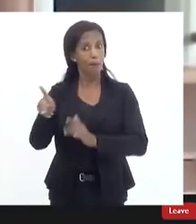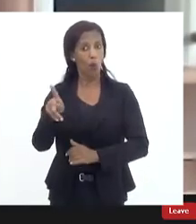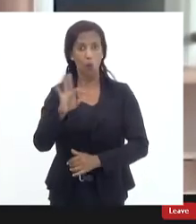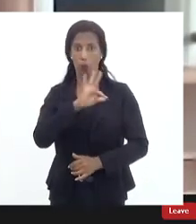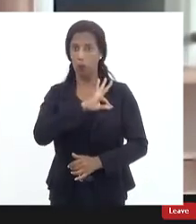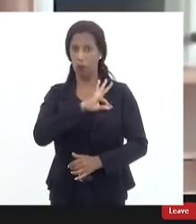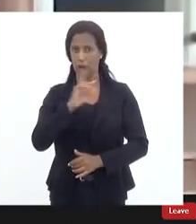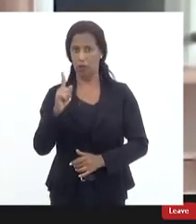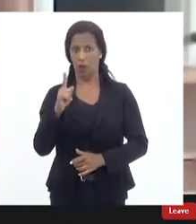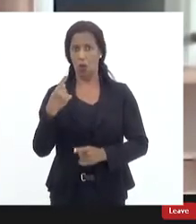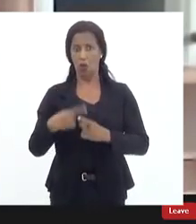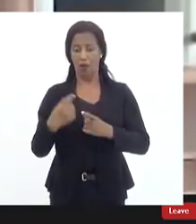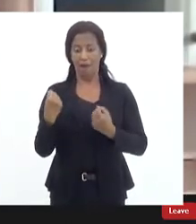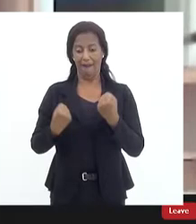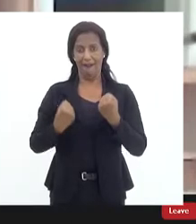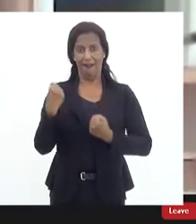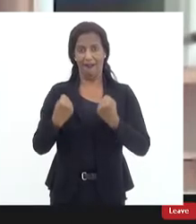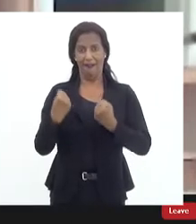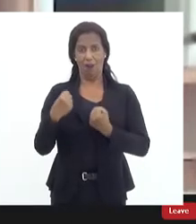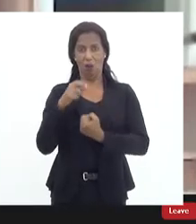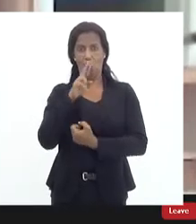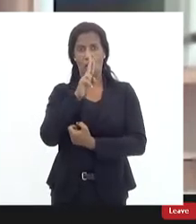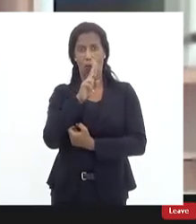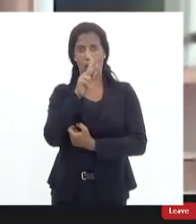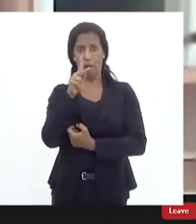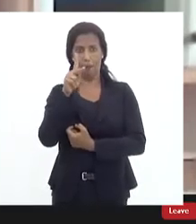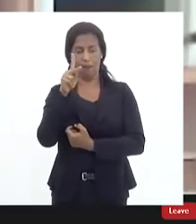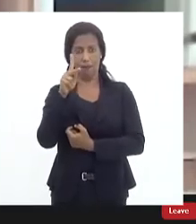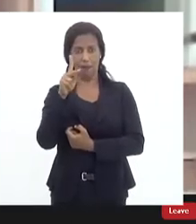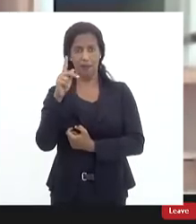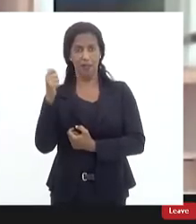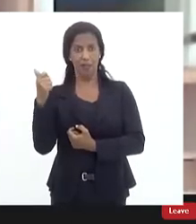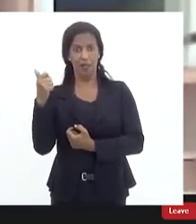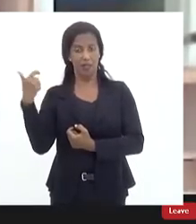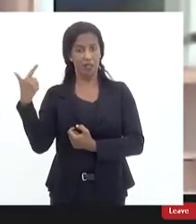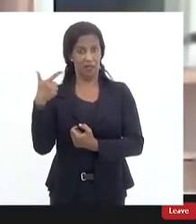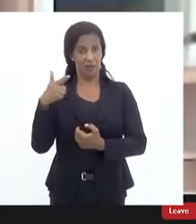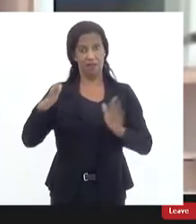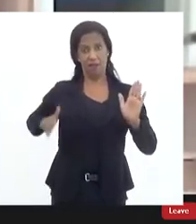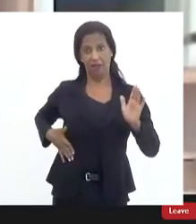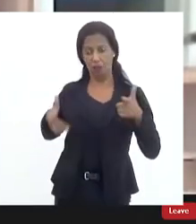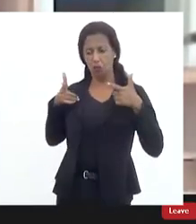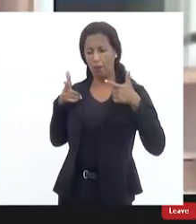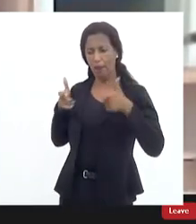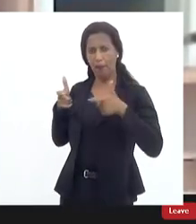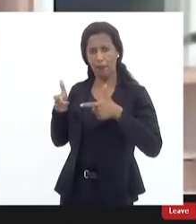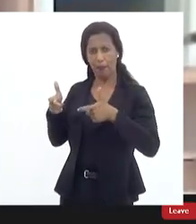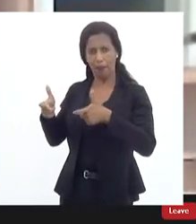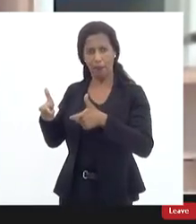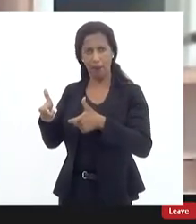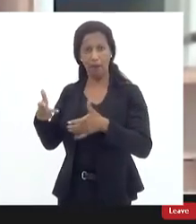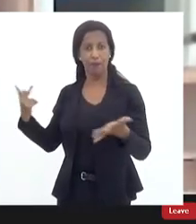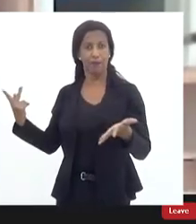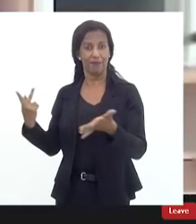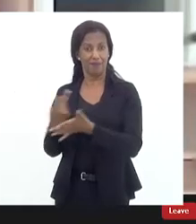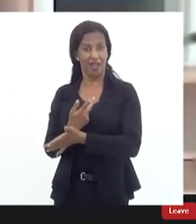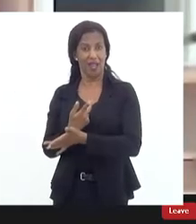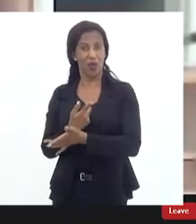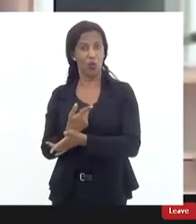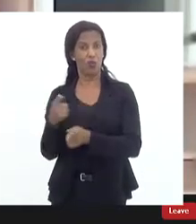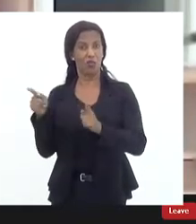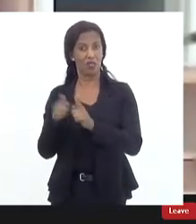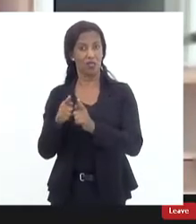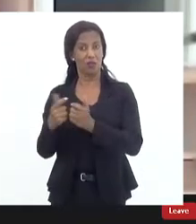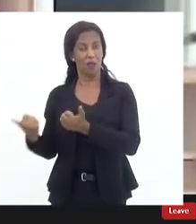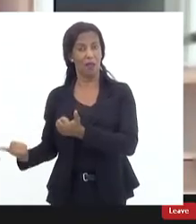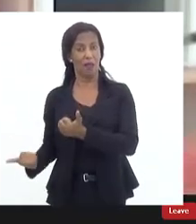rotina de policiais da UPP que teriam sido atacados por criminosos traficantes daquela localidade receberam